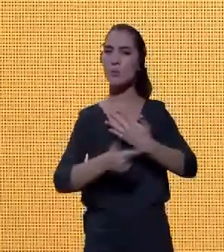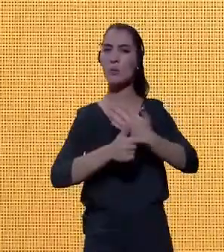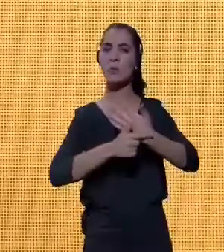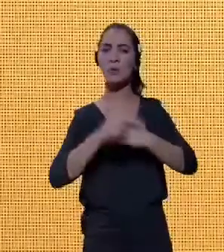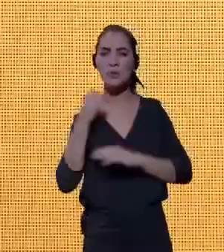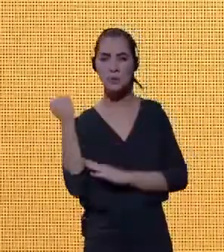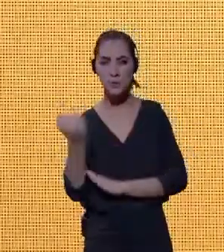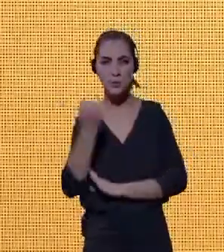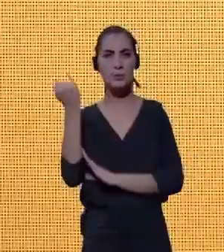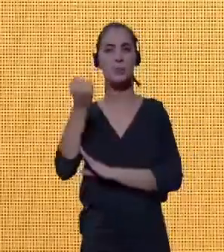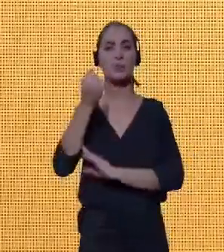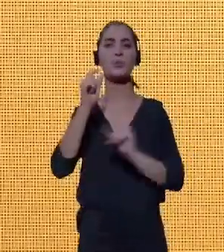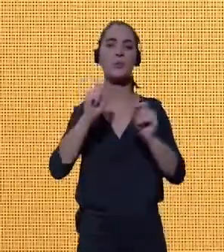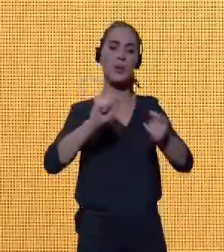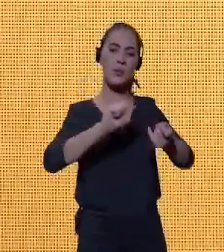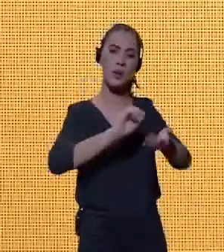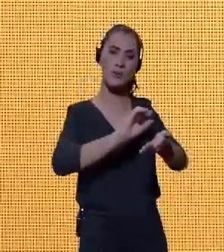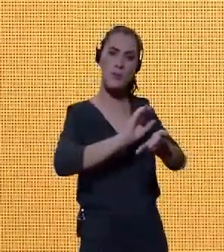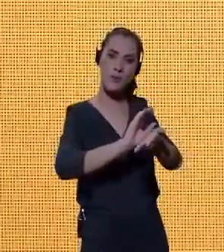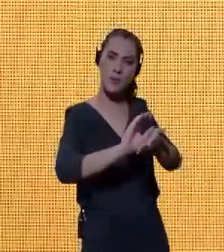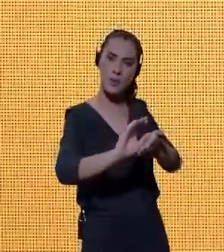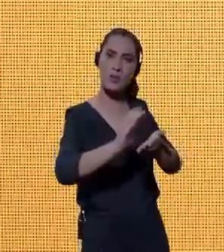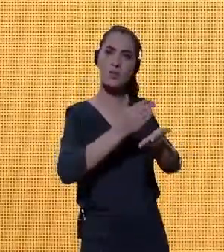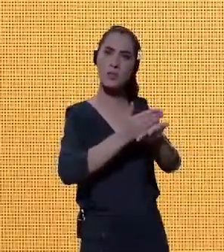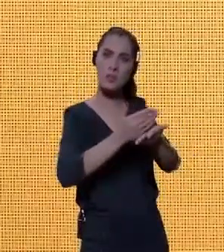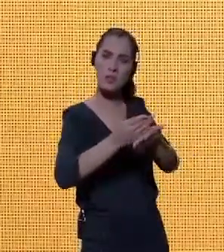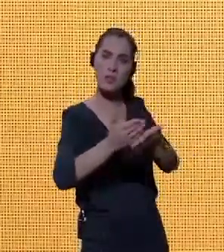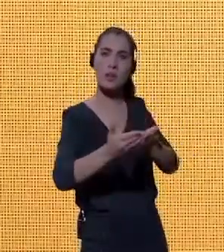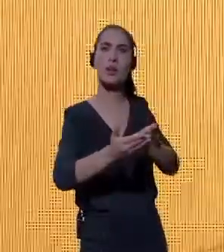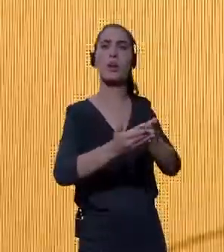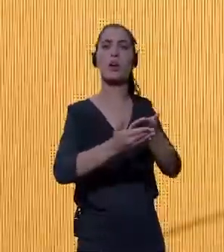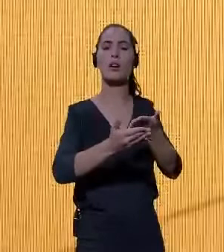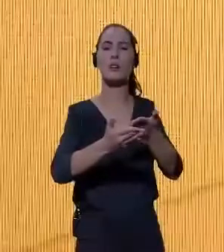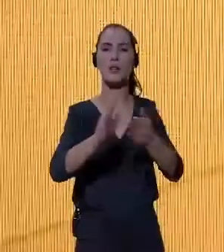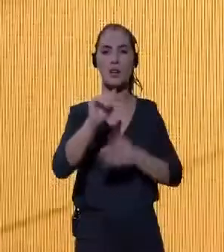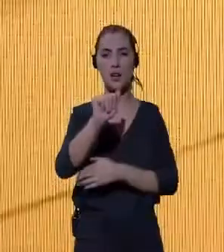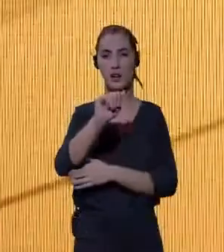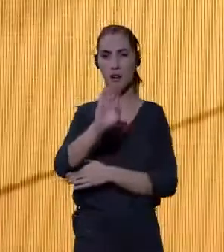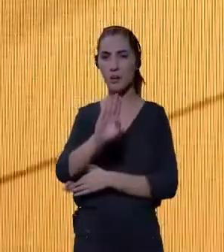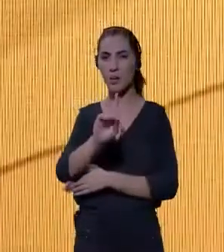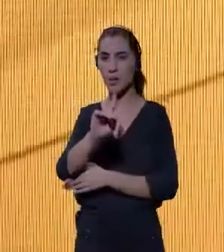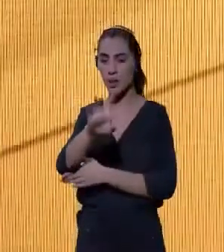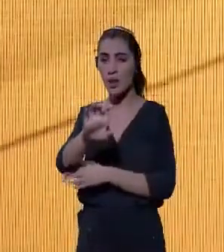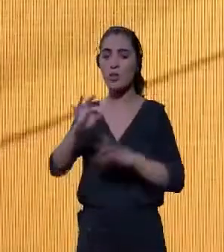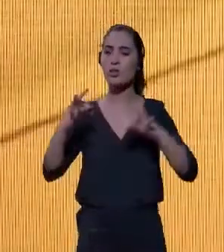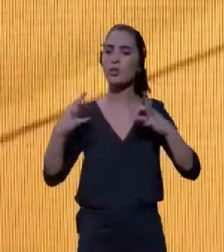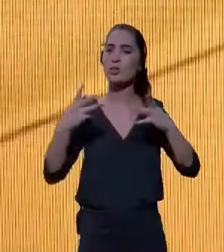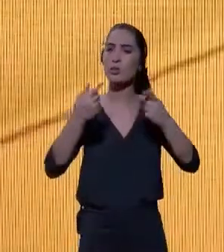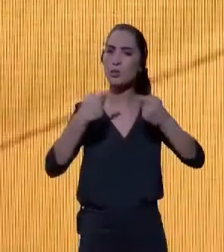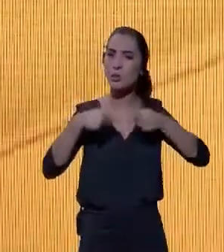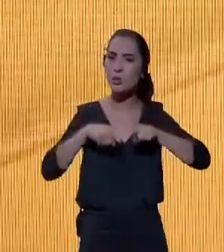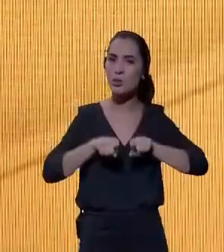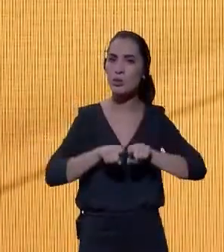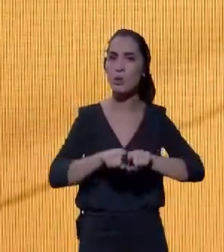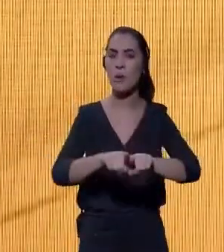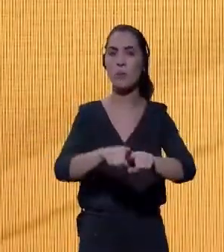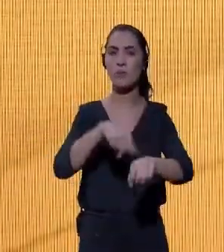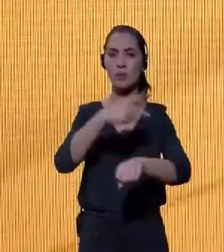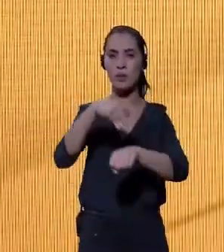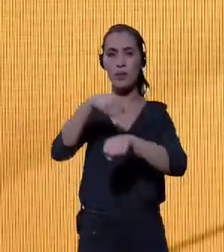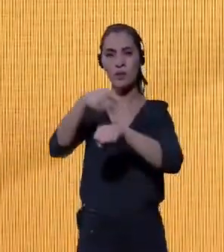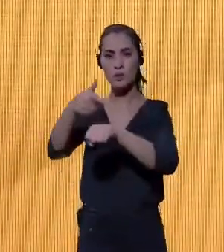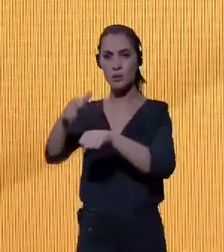para o financiamento dos associados da ABDE e de todos os seus parceiros internacionais. Foi aqui já